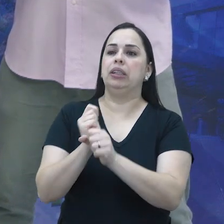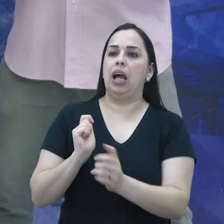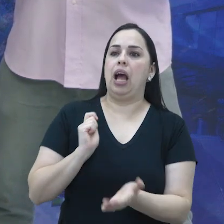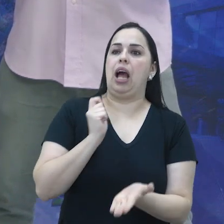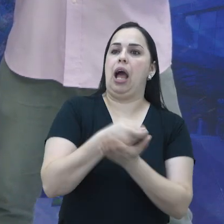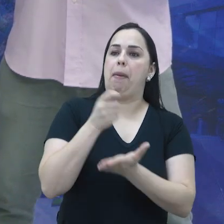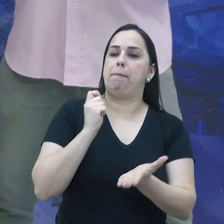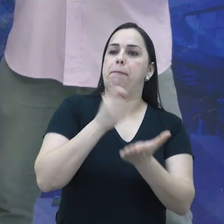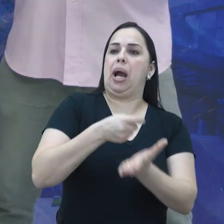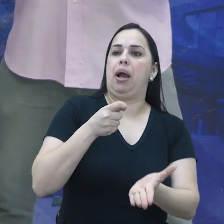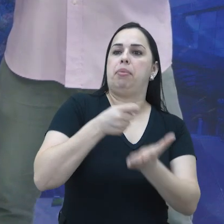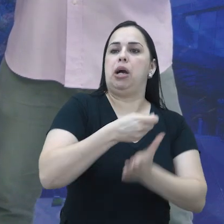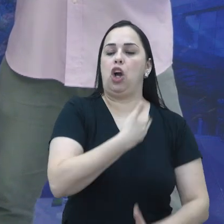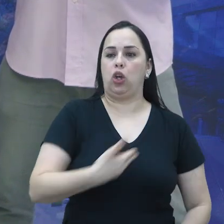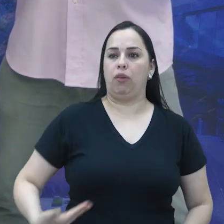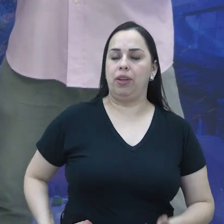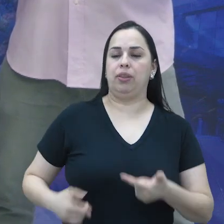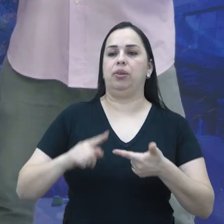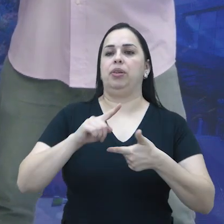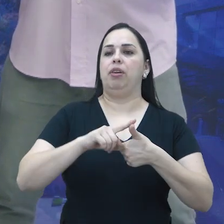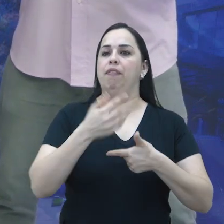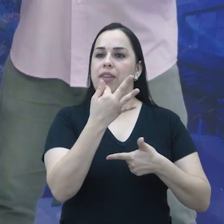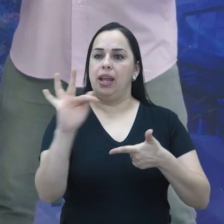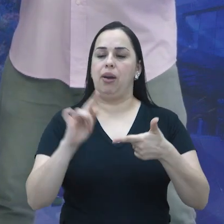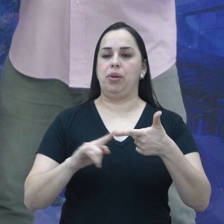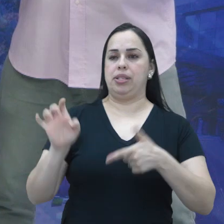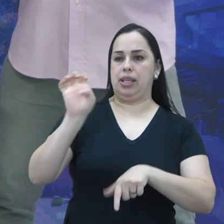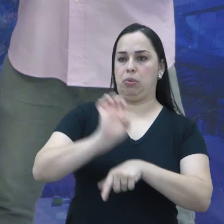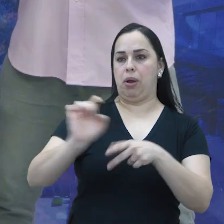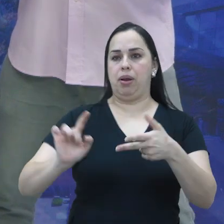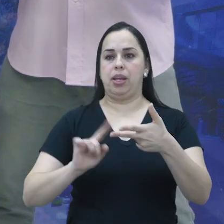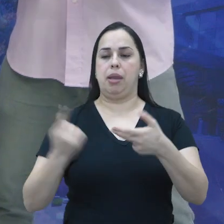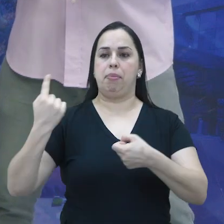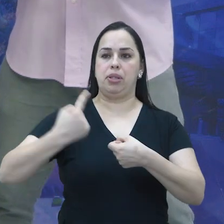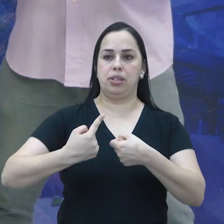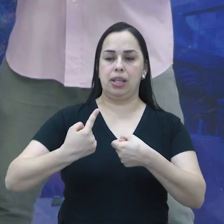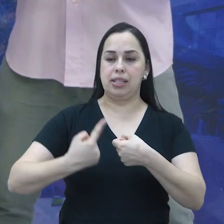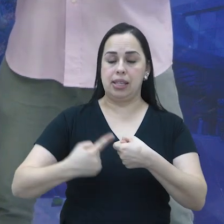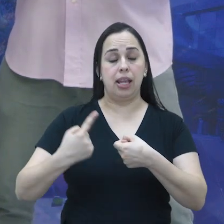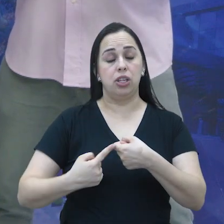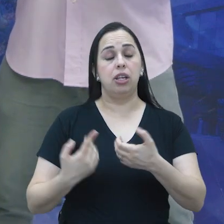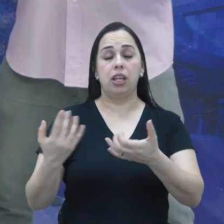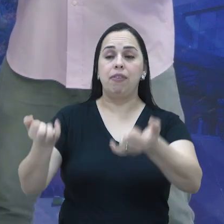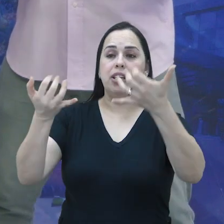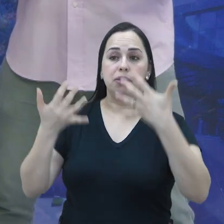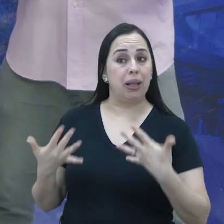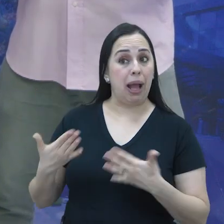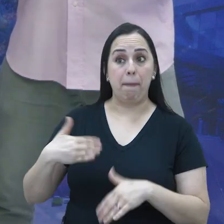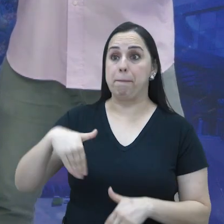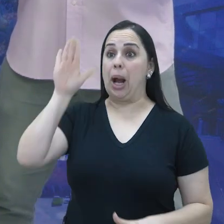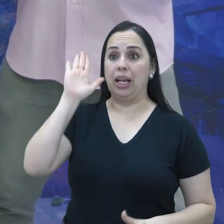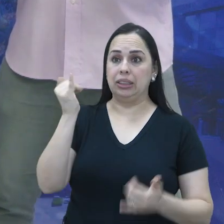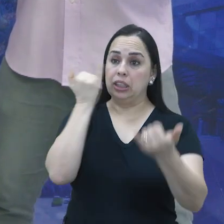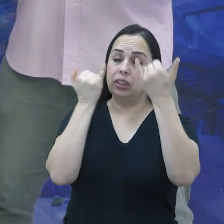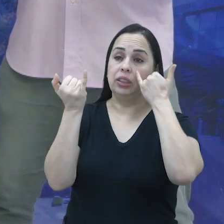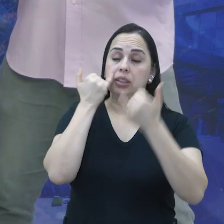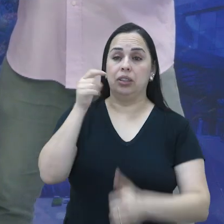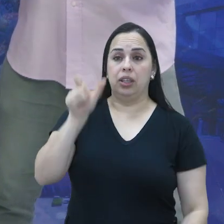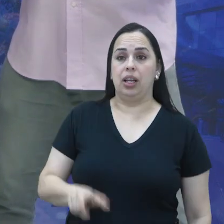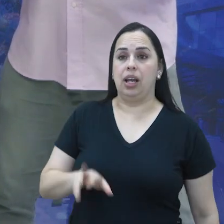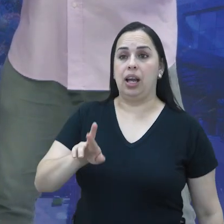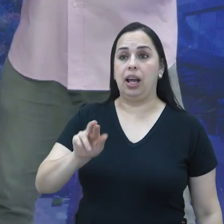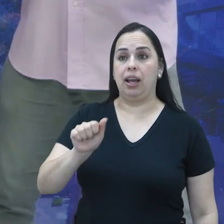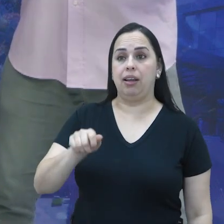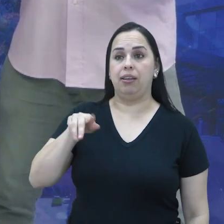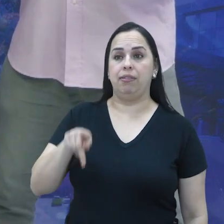contribuições ao governo federal, estadual e municipal. E quem vai trazer mais informações para a gente sobre o assunto é o